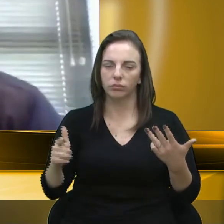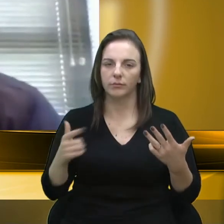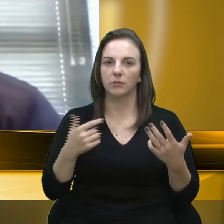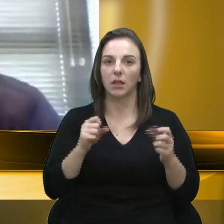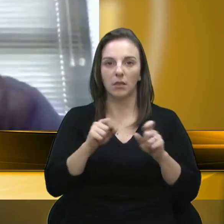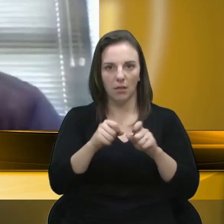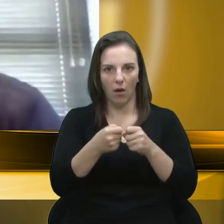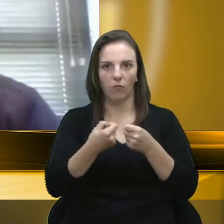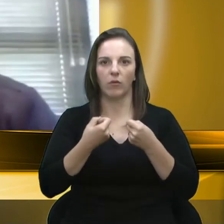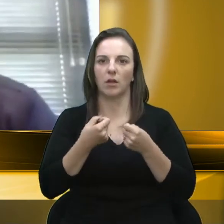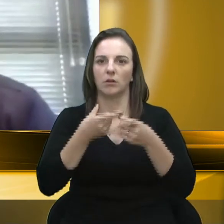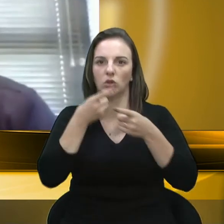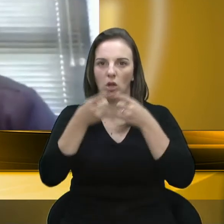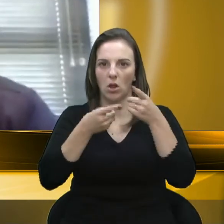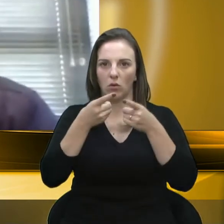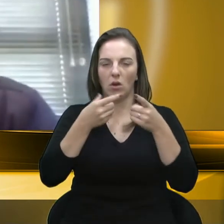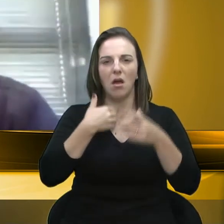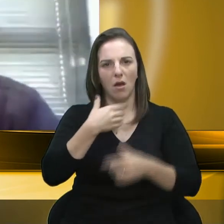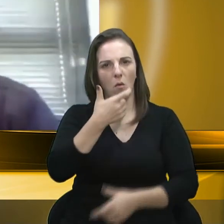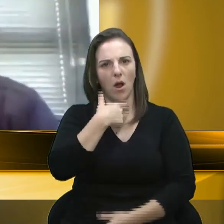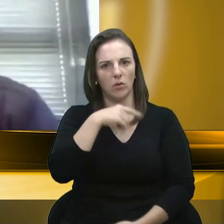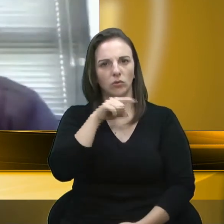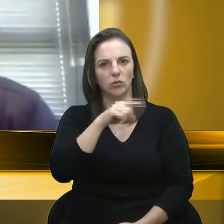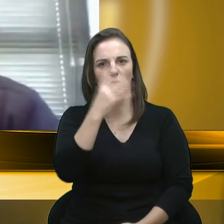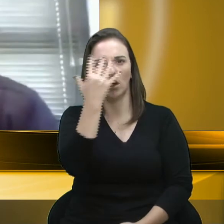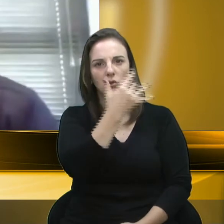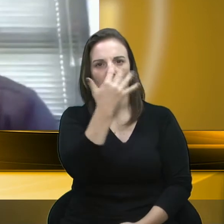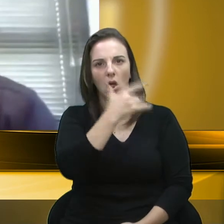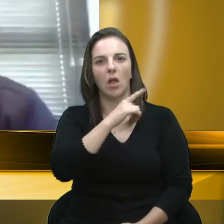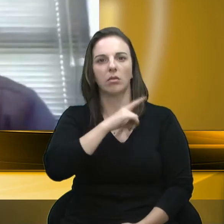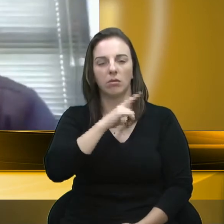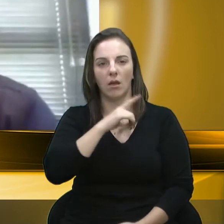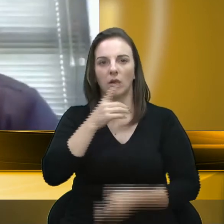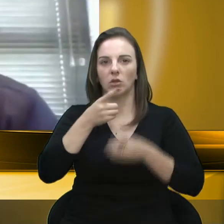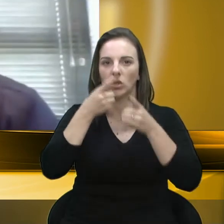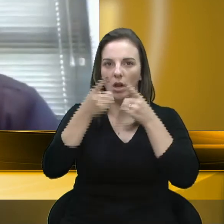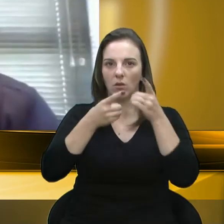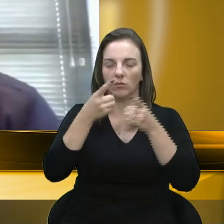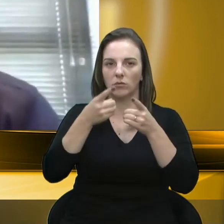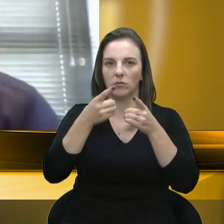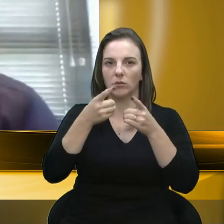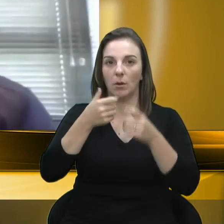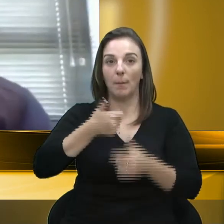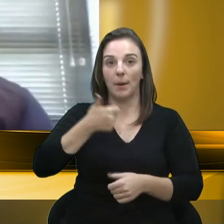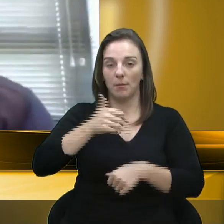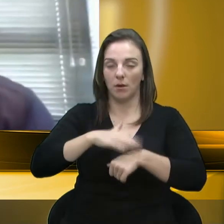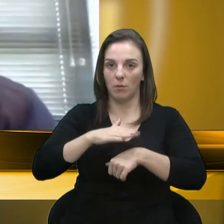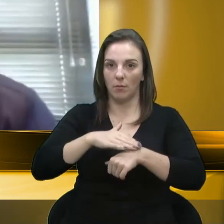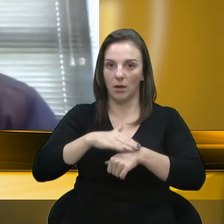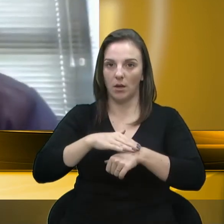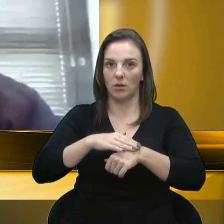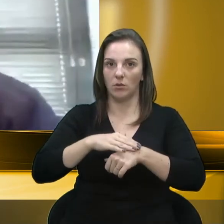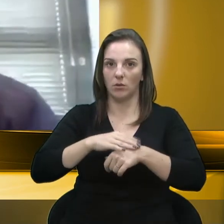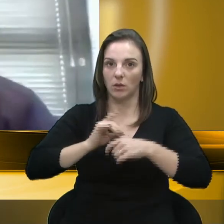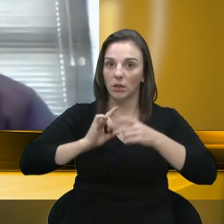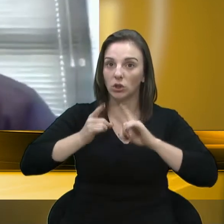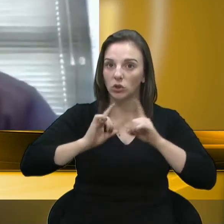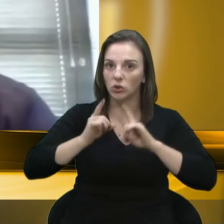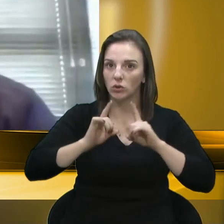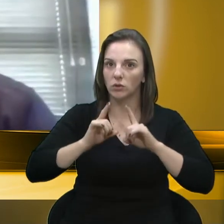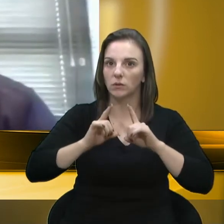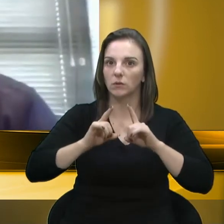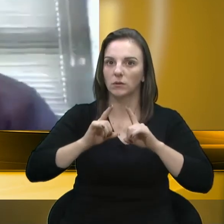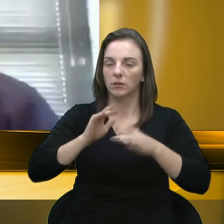governo Adiló tem diálogo. No primeiro momento, quando foi criticada a Secretaria da Educação, eu prontamente procurei ela